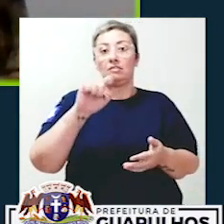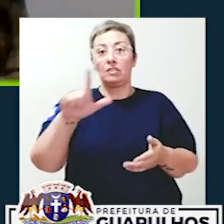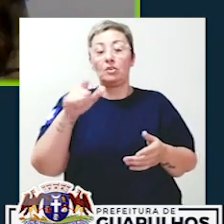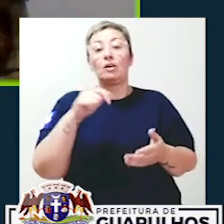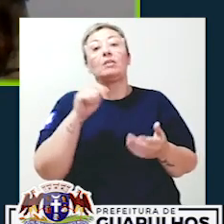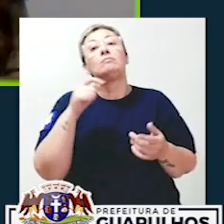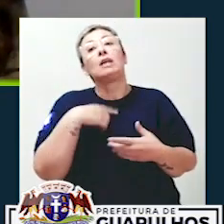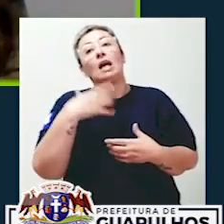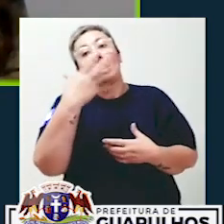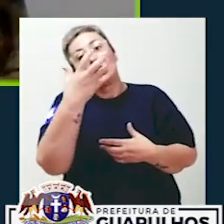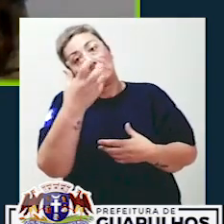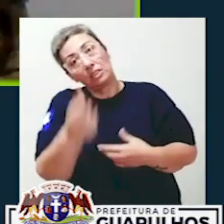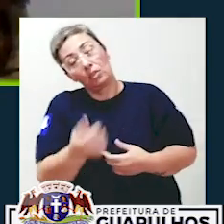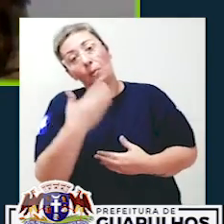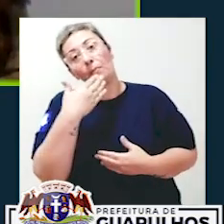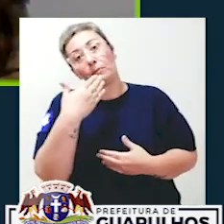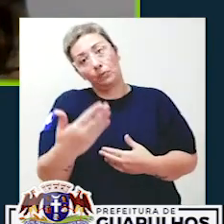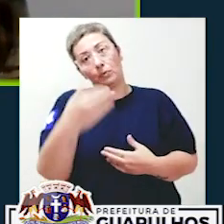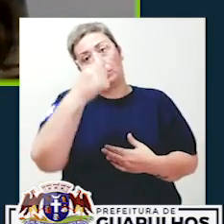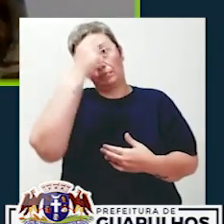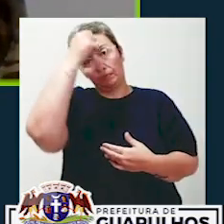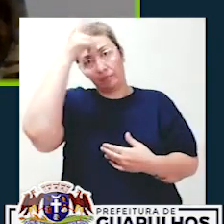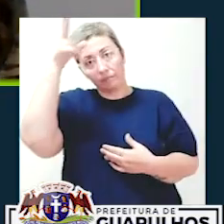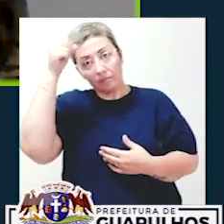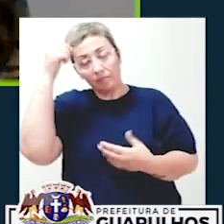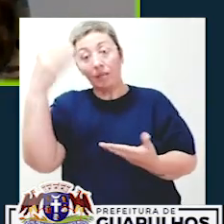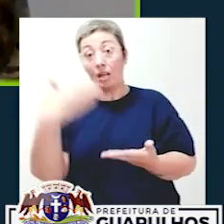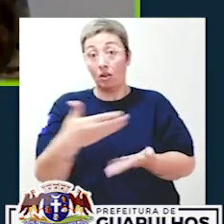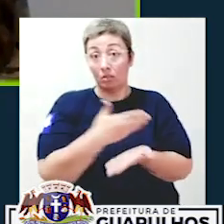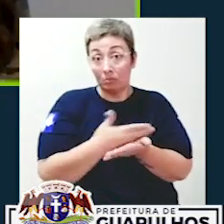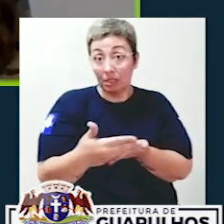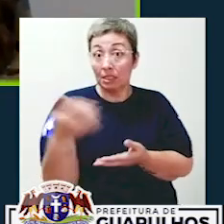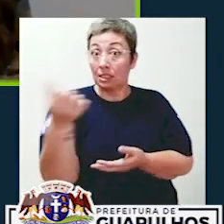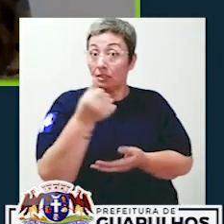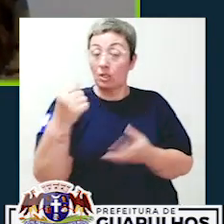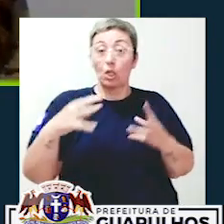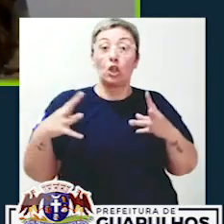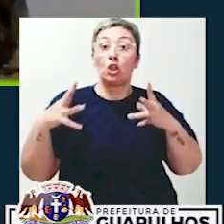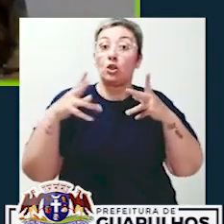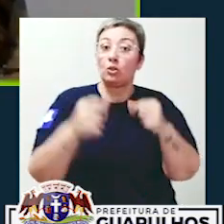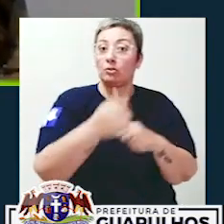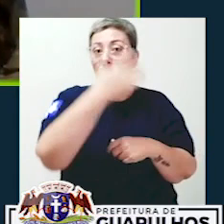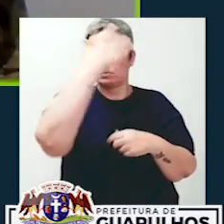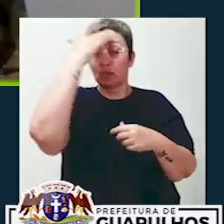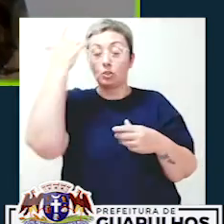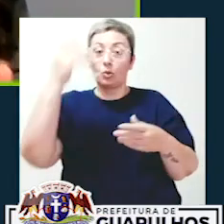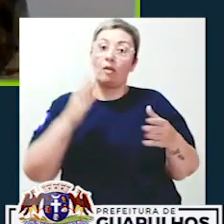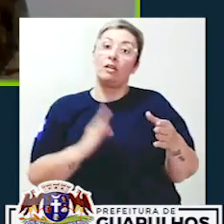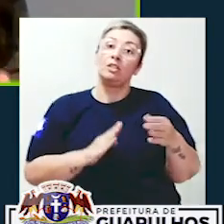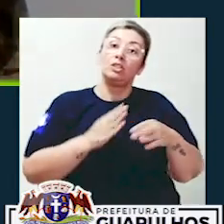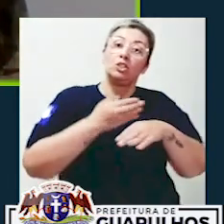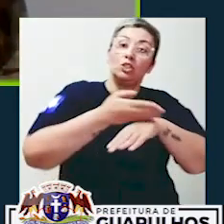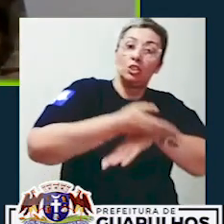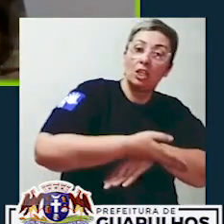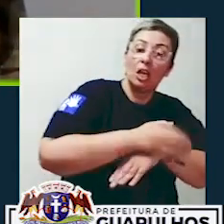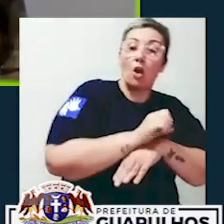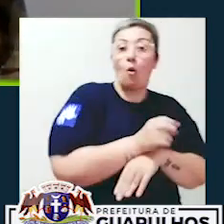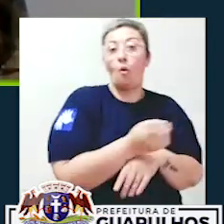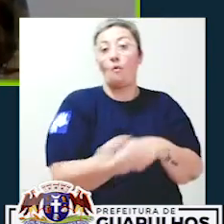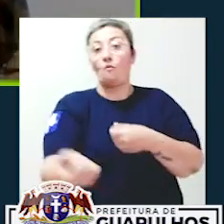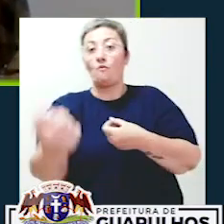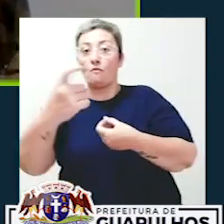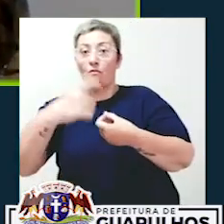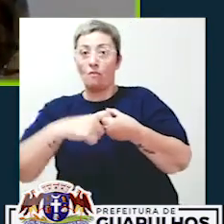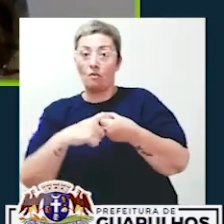da prefeitura em relação ao aeroporto. Então, a partir desta sexta-feira, né, todos os passageiros, tanto no embarque quanto no